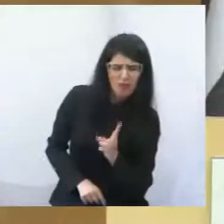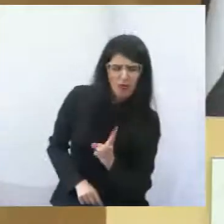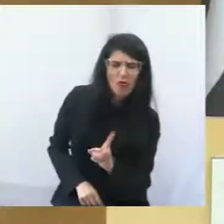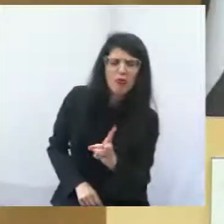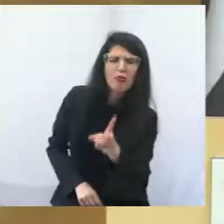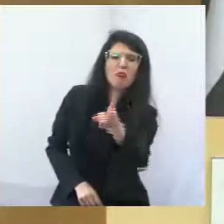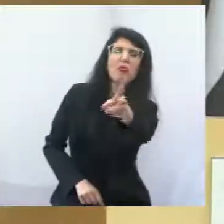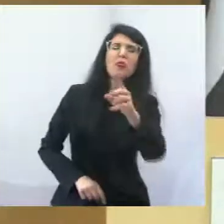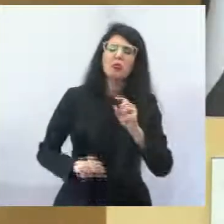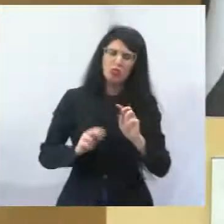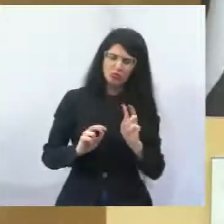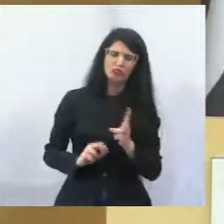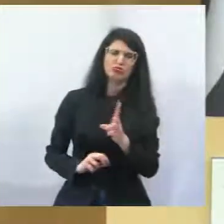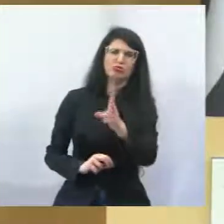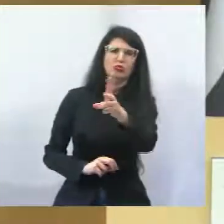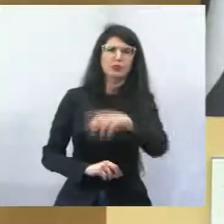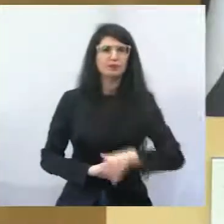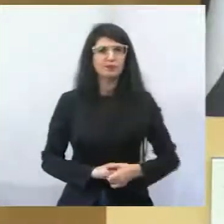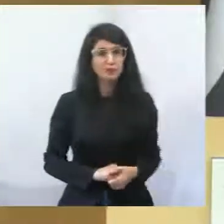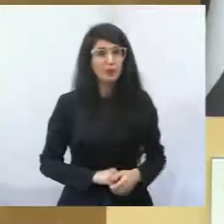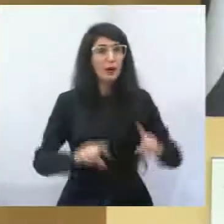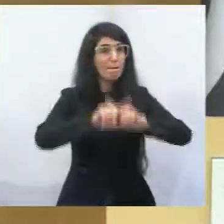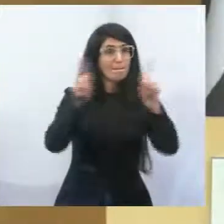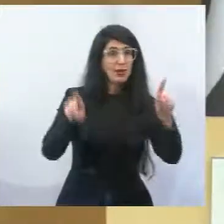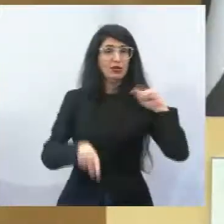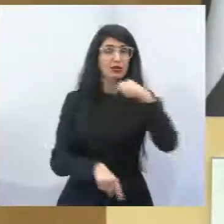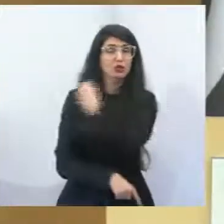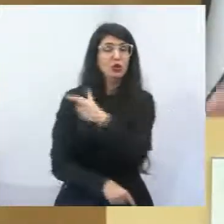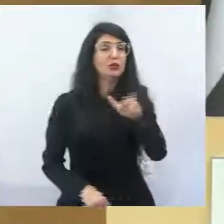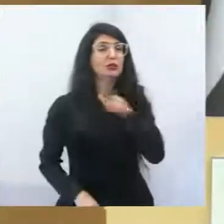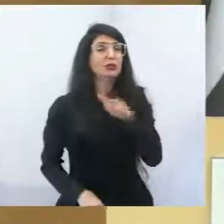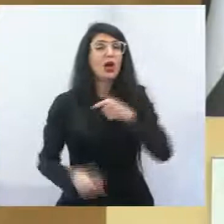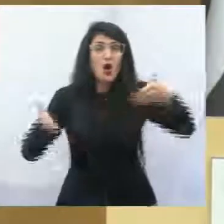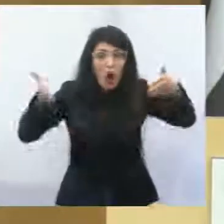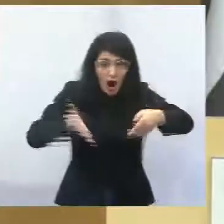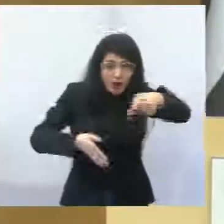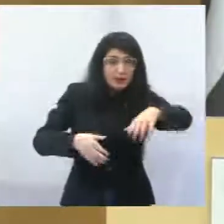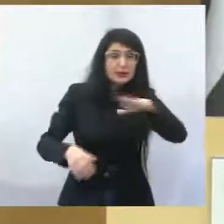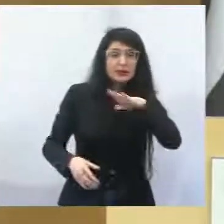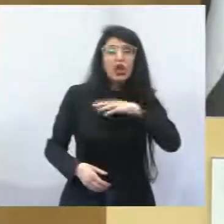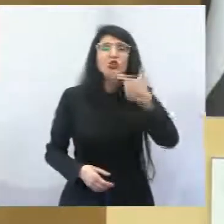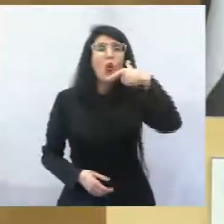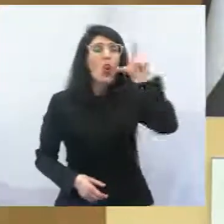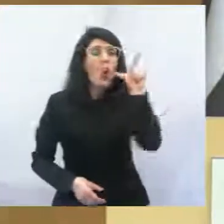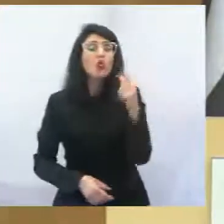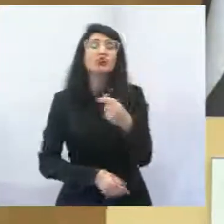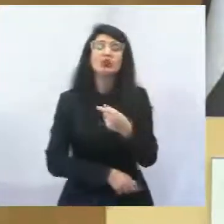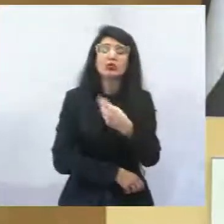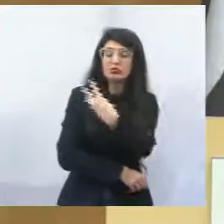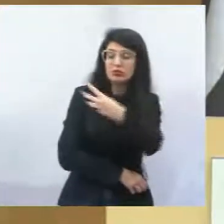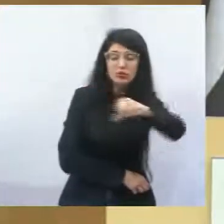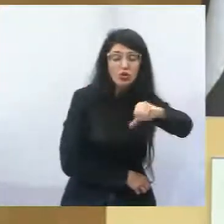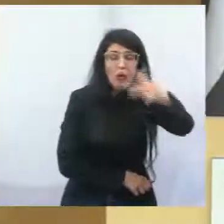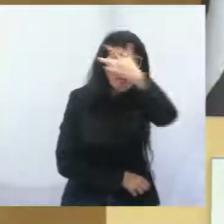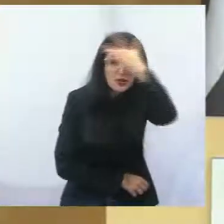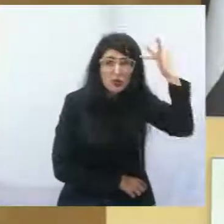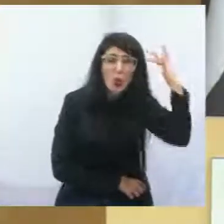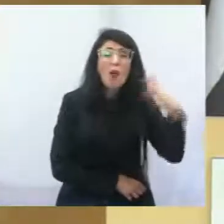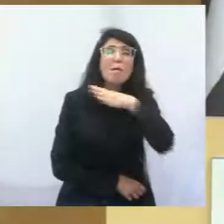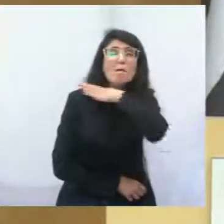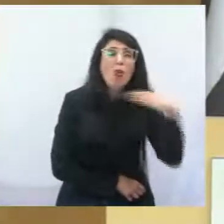E nós temos aqui no município, nesse momento, ontem, segundo dados, 39 óbitos,